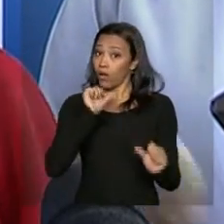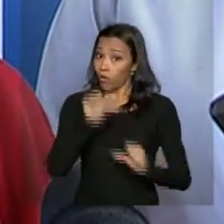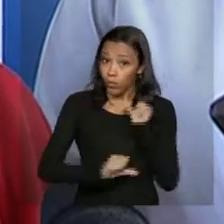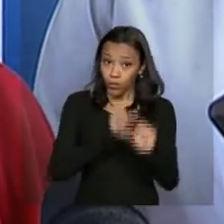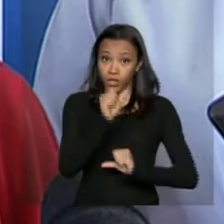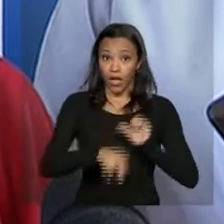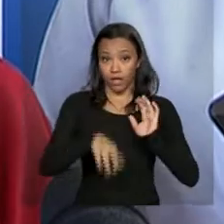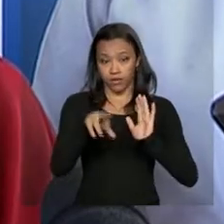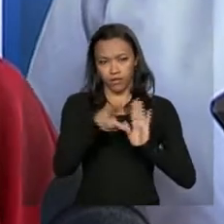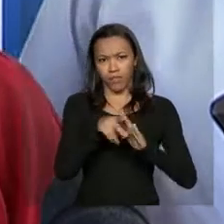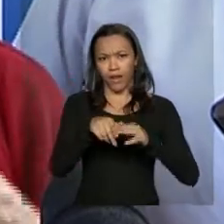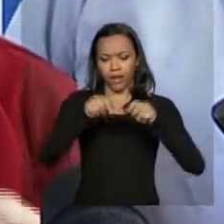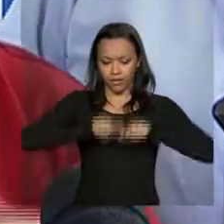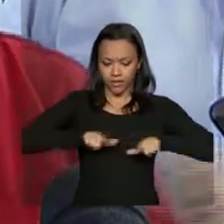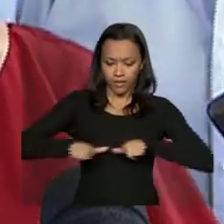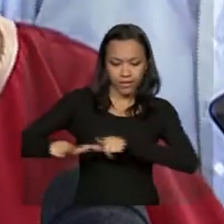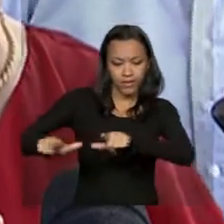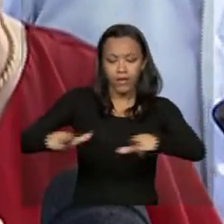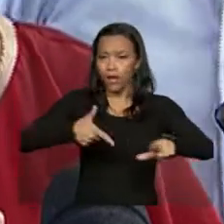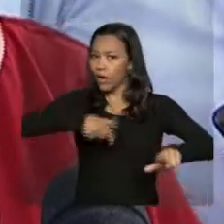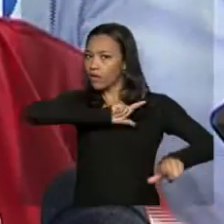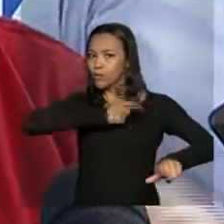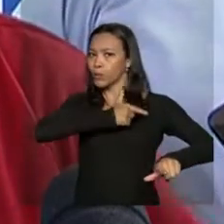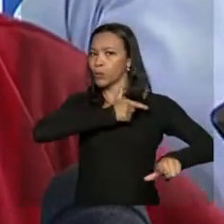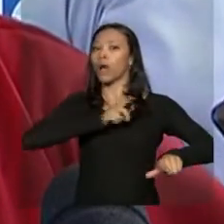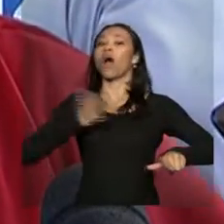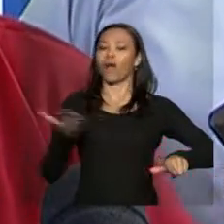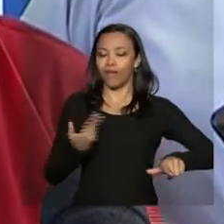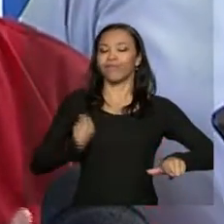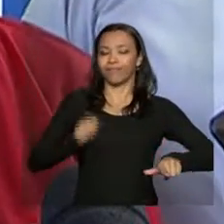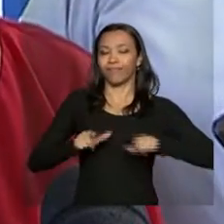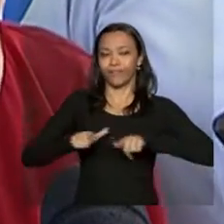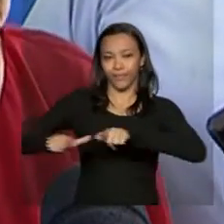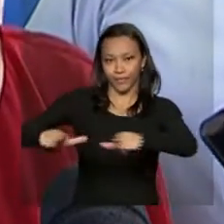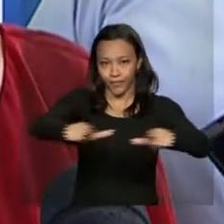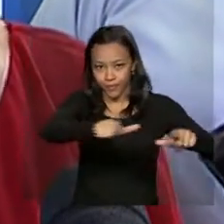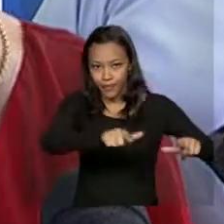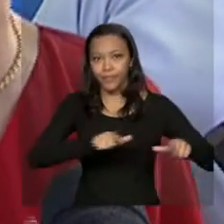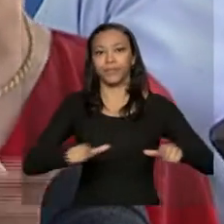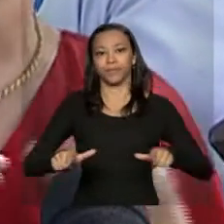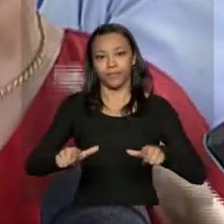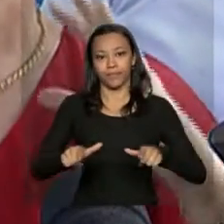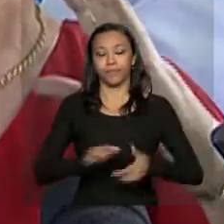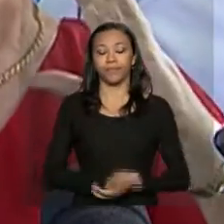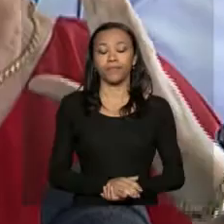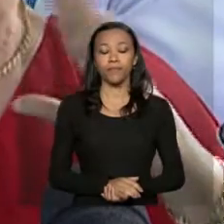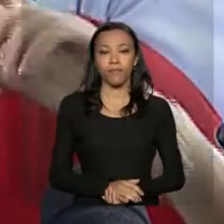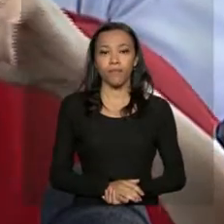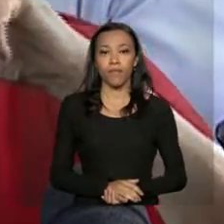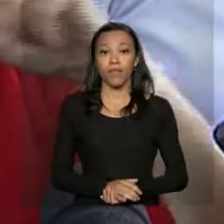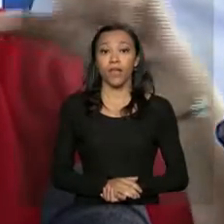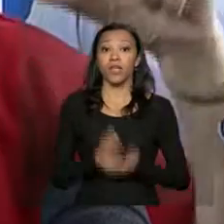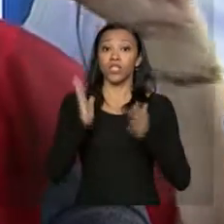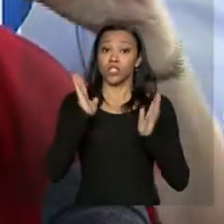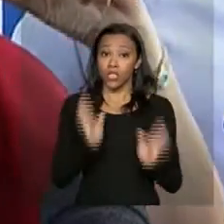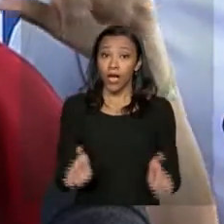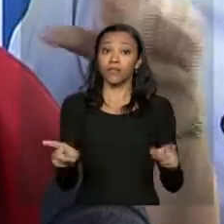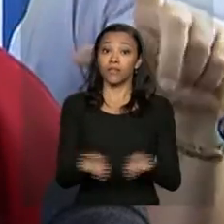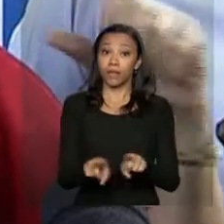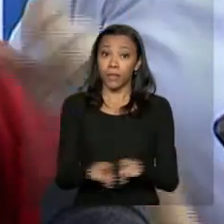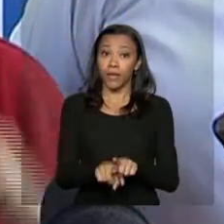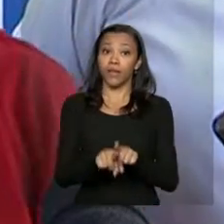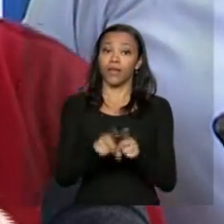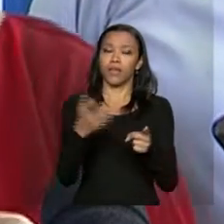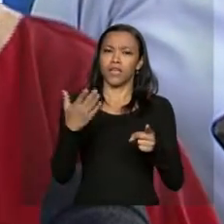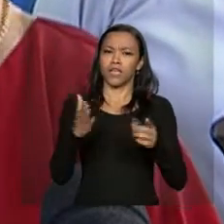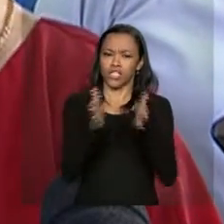para piso de cerâmica, inclusive refizemos alguns do Minha Casa Minha Vida 1. Abrimos um pouco mais as